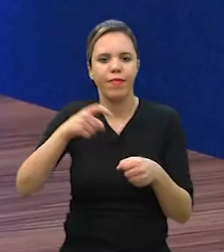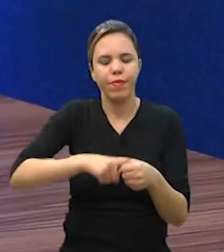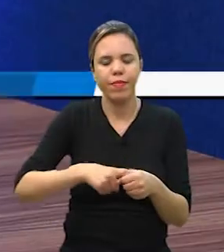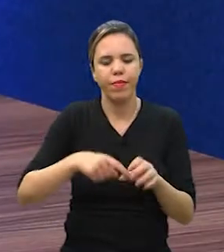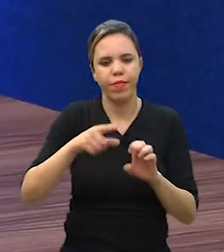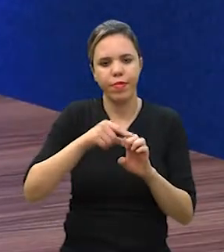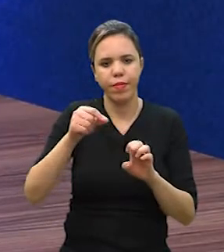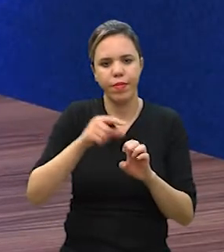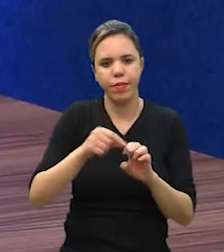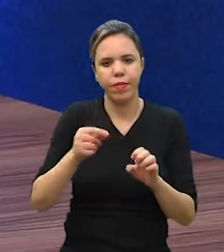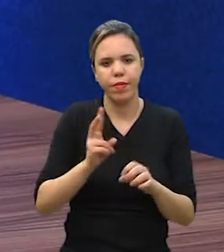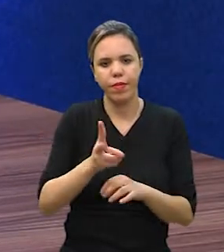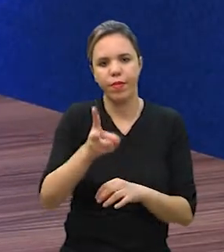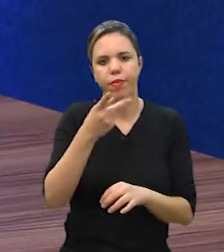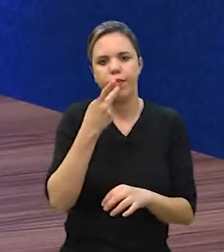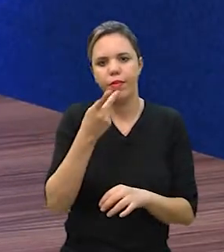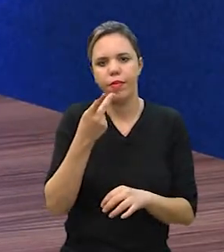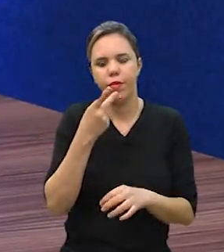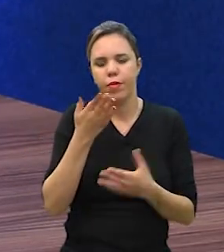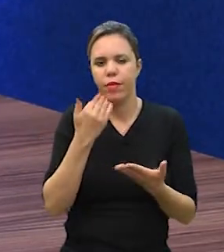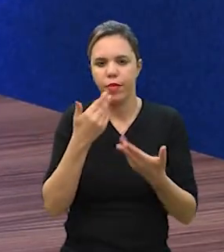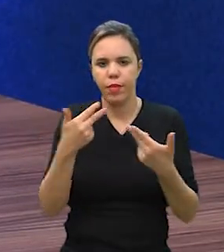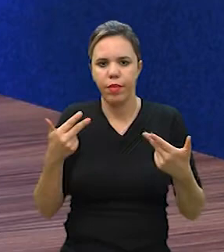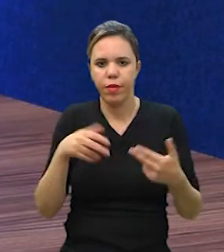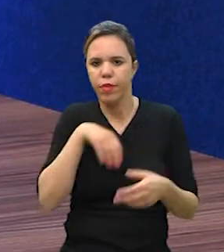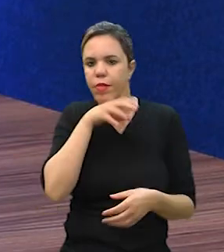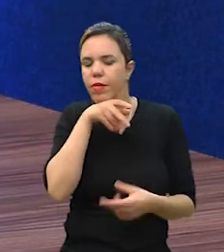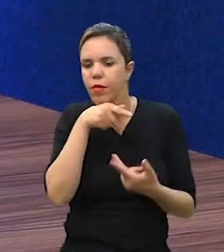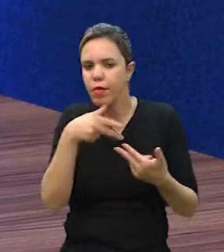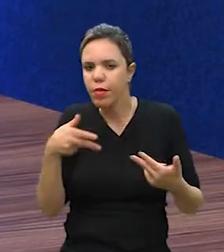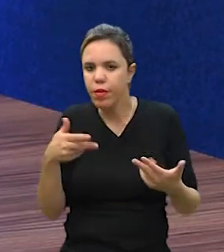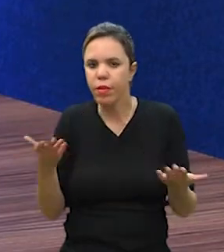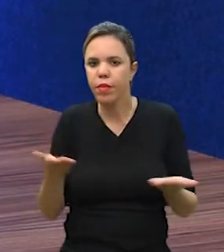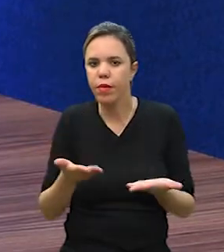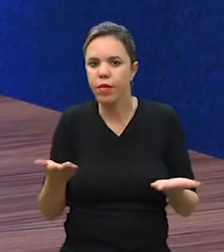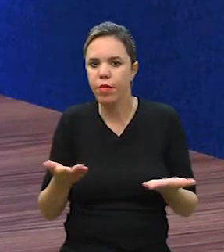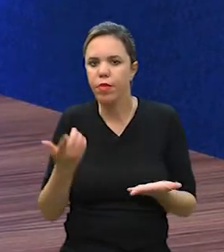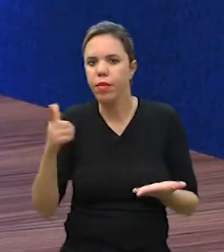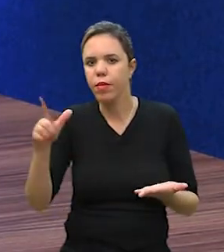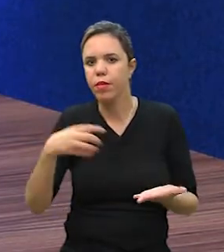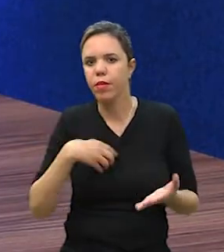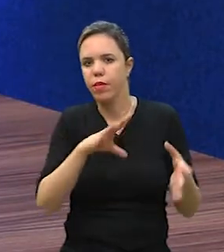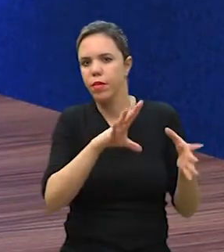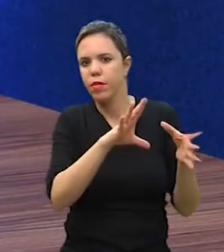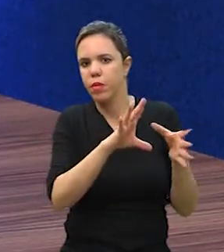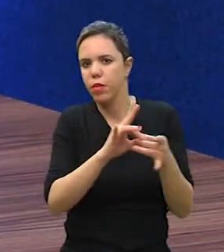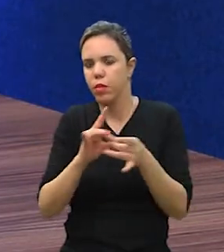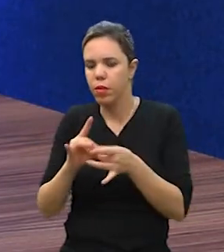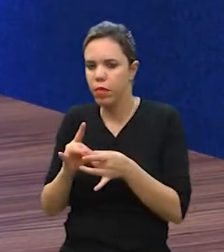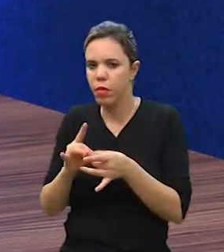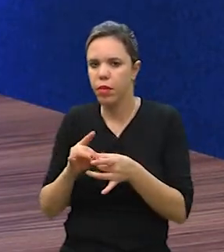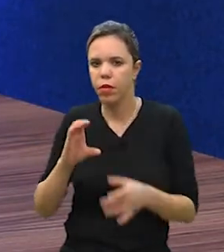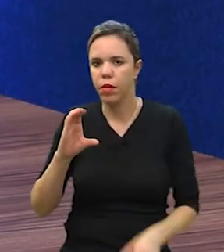A gente está de volta com o Ser Empreendedor e continua falando sobre alimentação para pet, só que agora num outro contexto. A